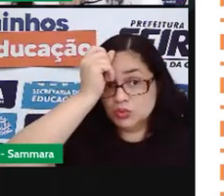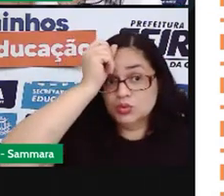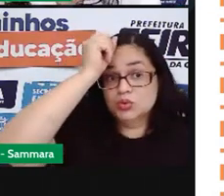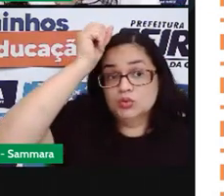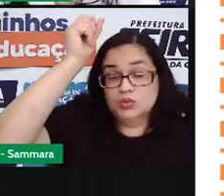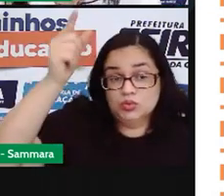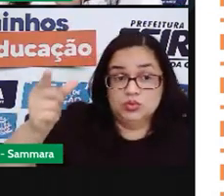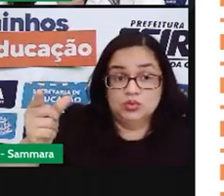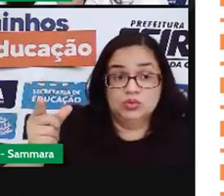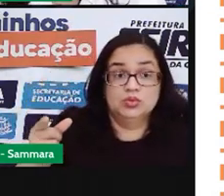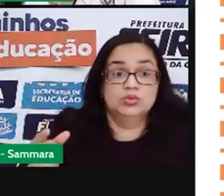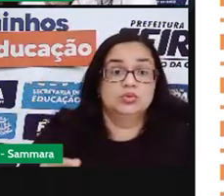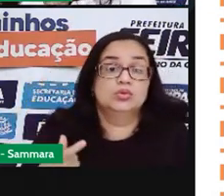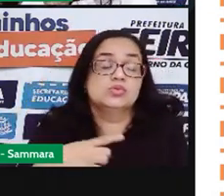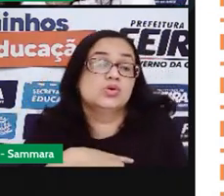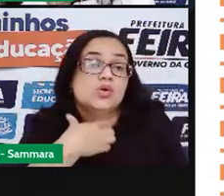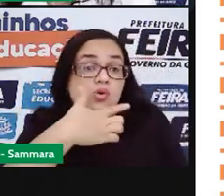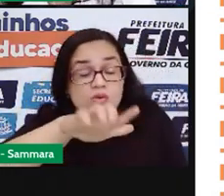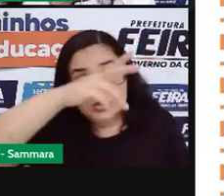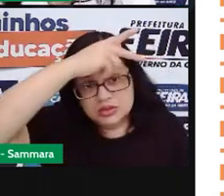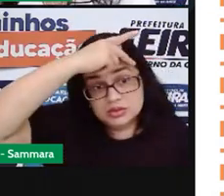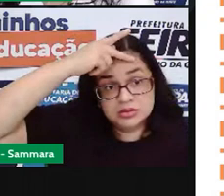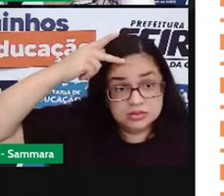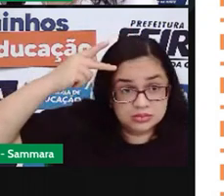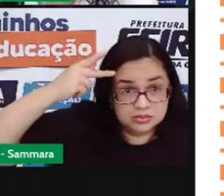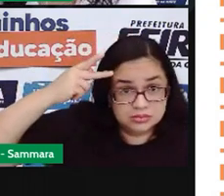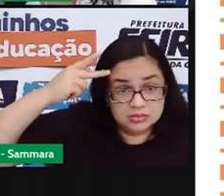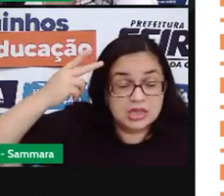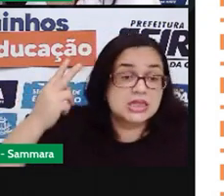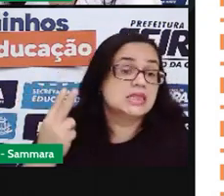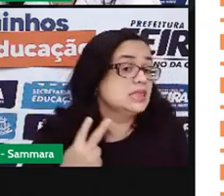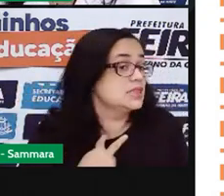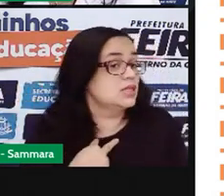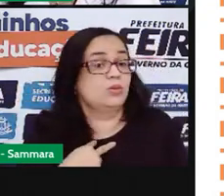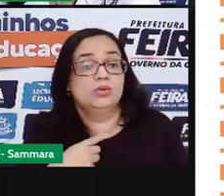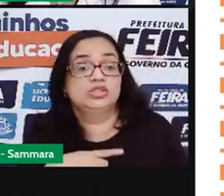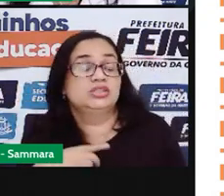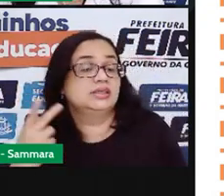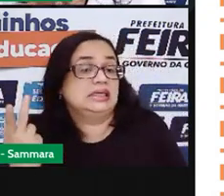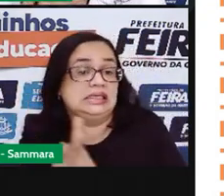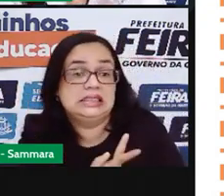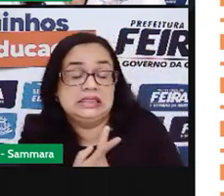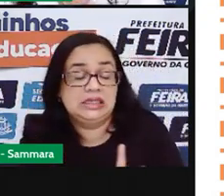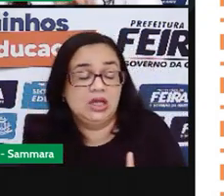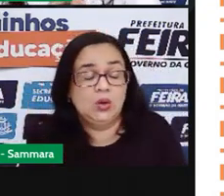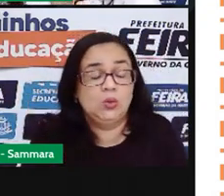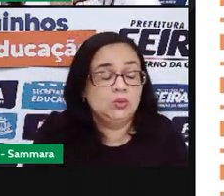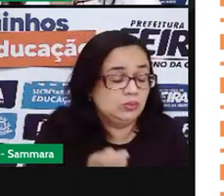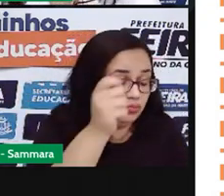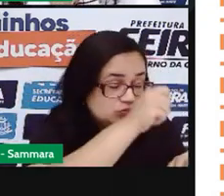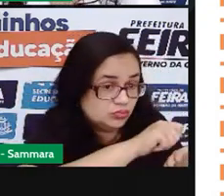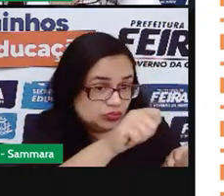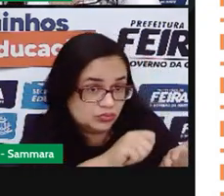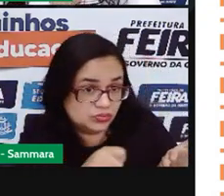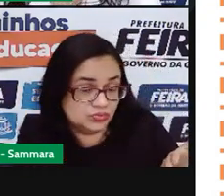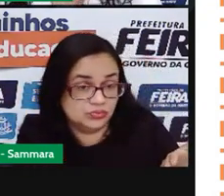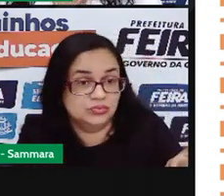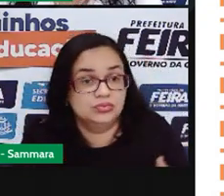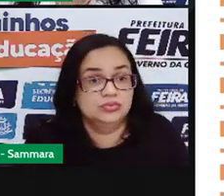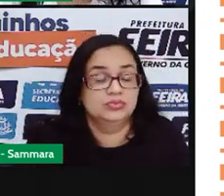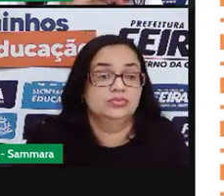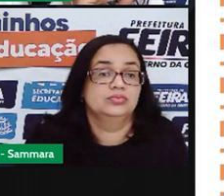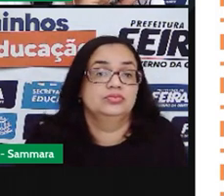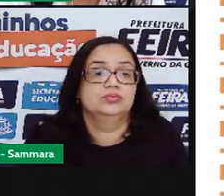o serviço ou o evento de outras pessoas. Não podem ter erros ortográficos. Por isso que a revisão ortográfica